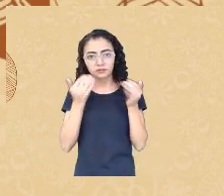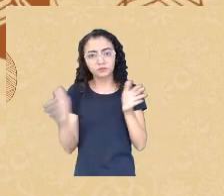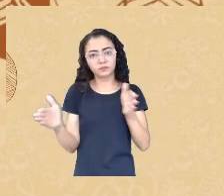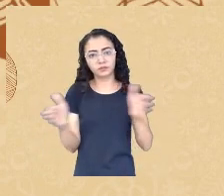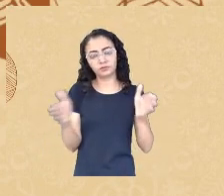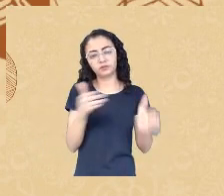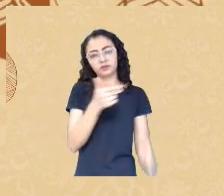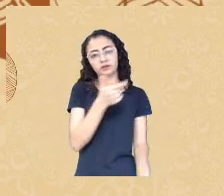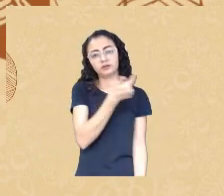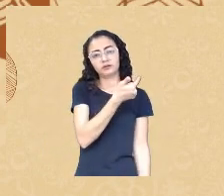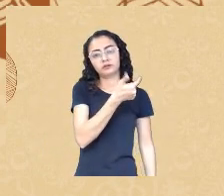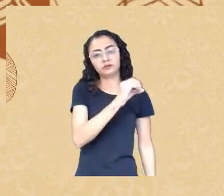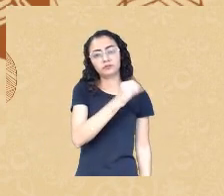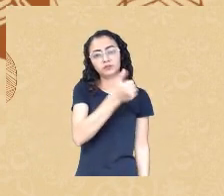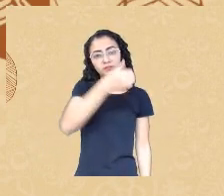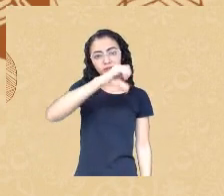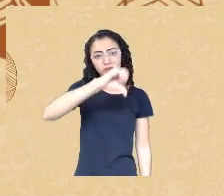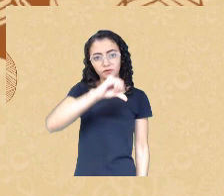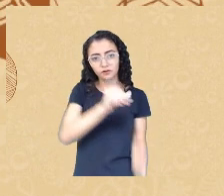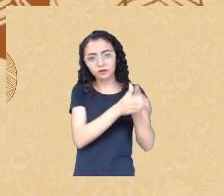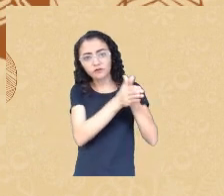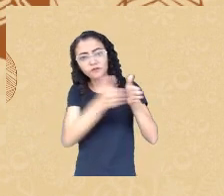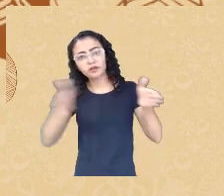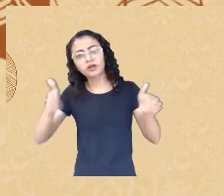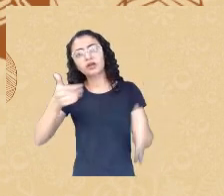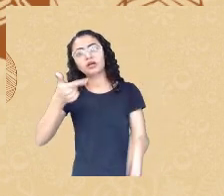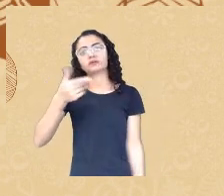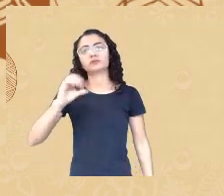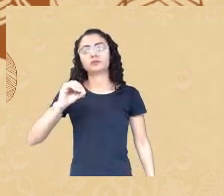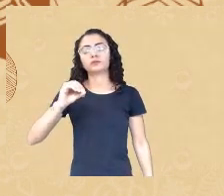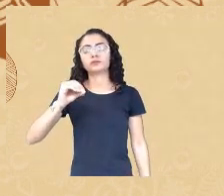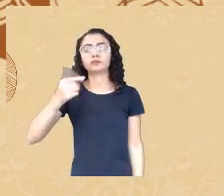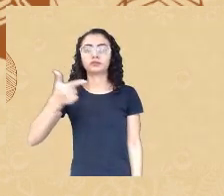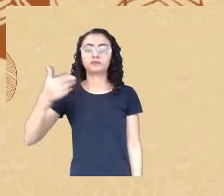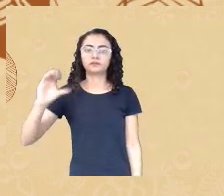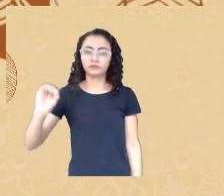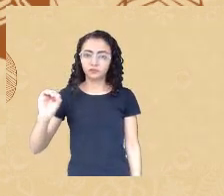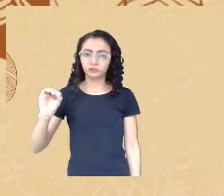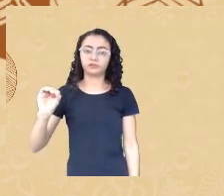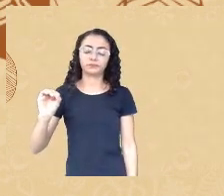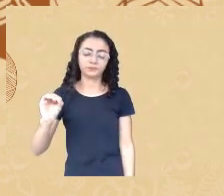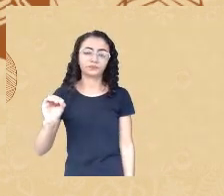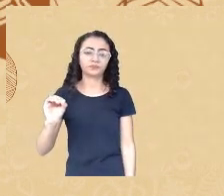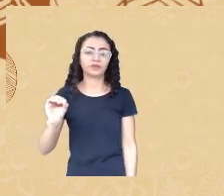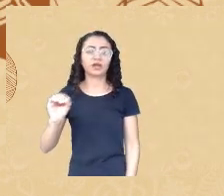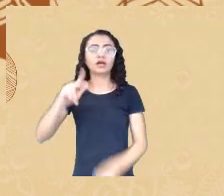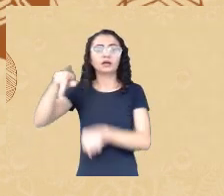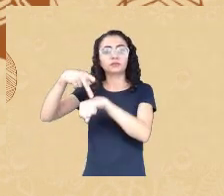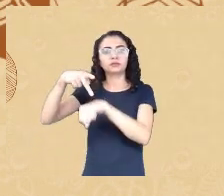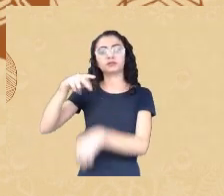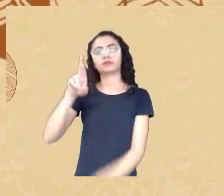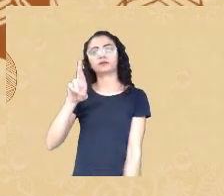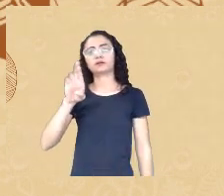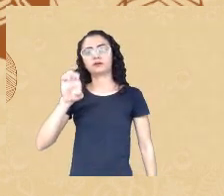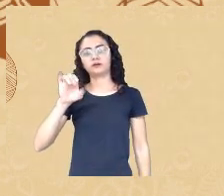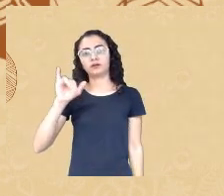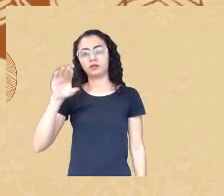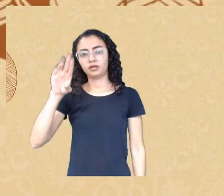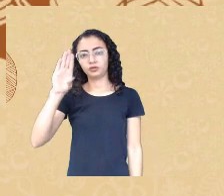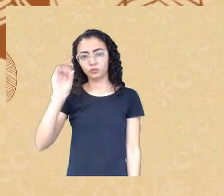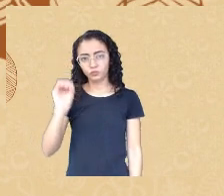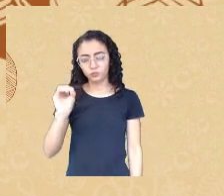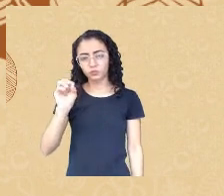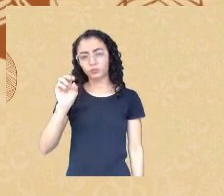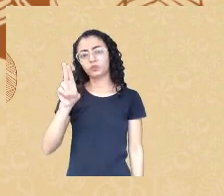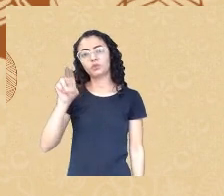no Reino Unido há apenas 1% de professores da etnia ou que sejam considerados